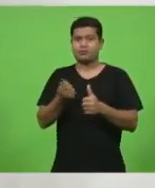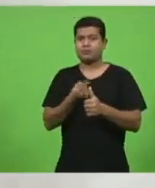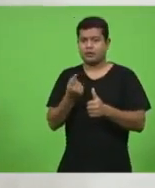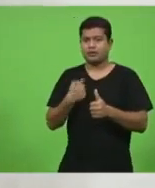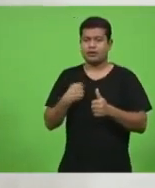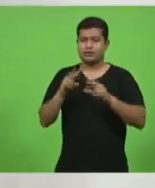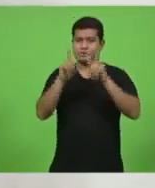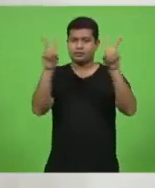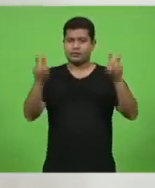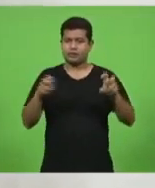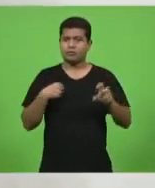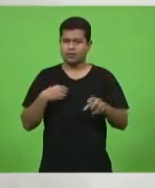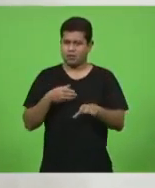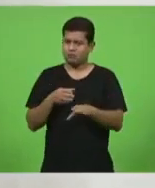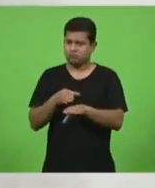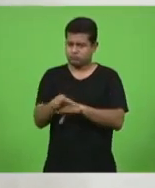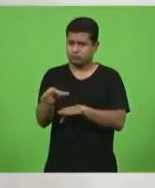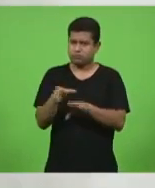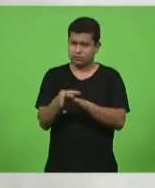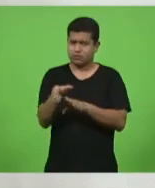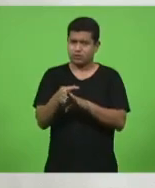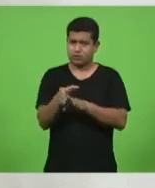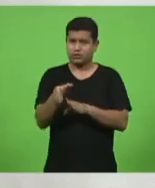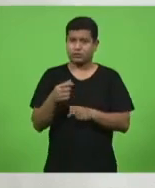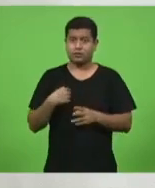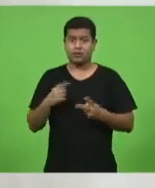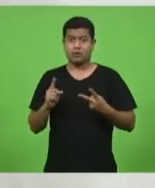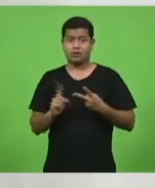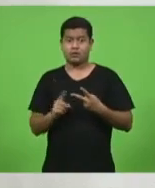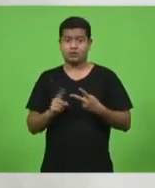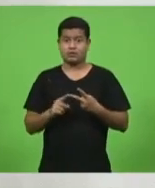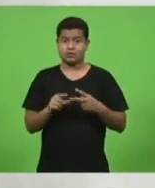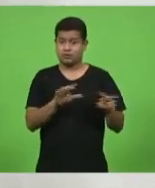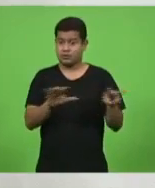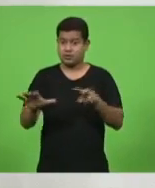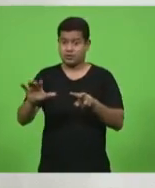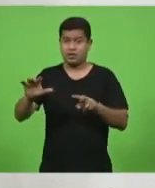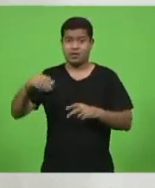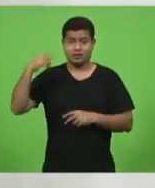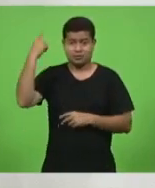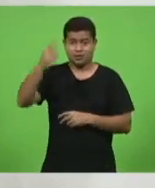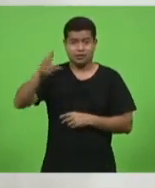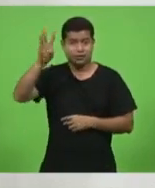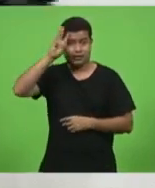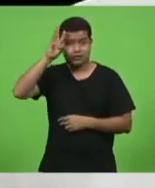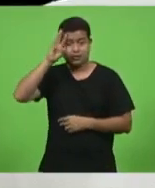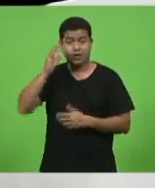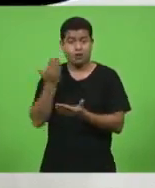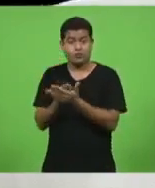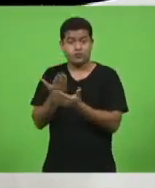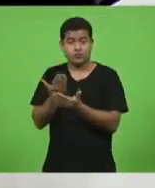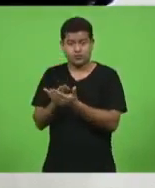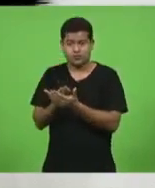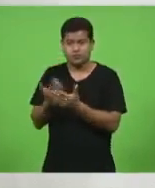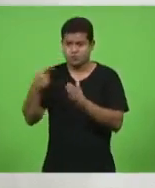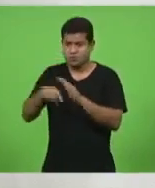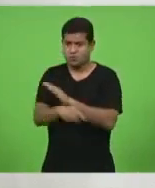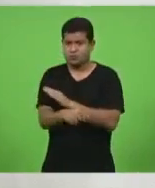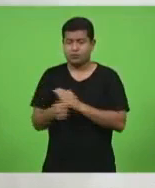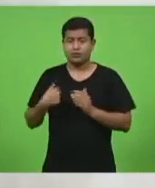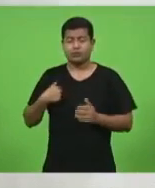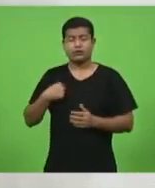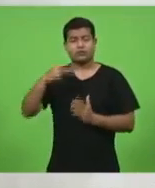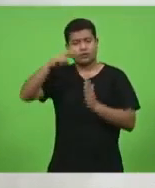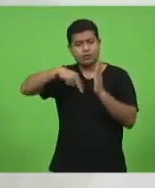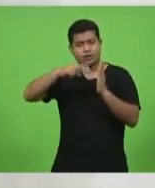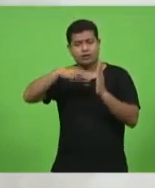dar. O segundo é que eu vou trazer aqui na próxima terça-feira um estudo mais aprimorado, eu estava lendo agora ali uma matéria